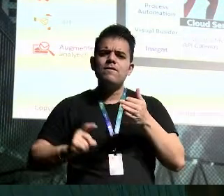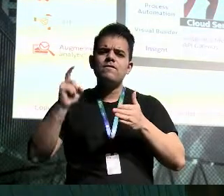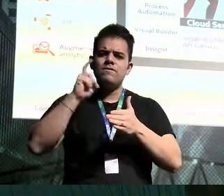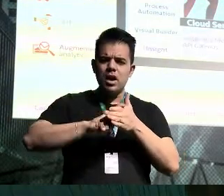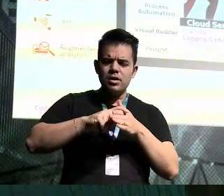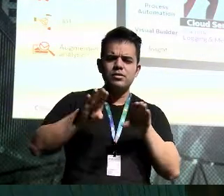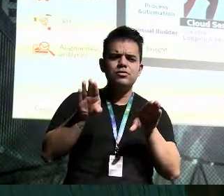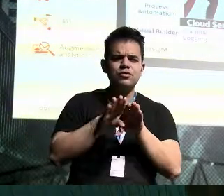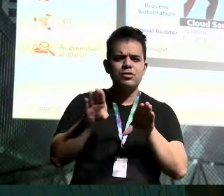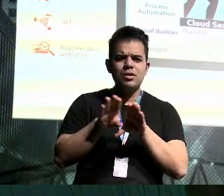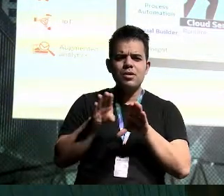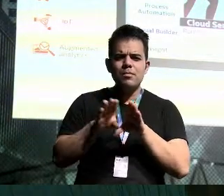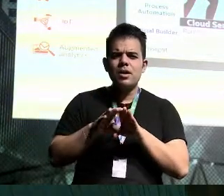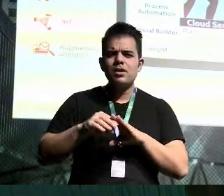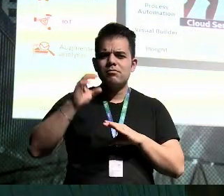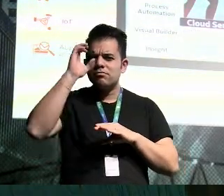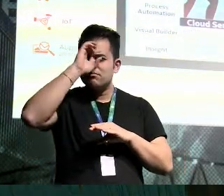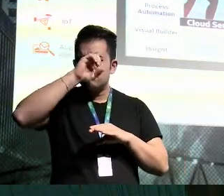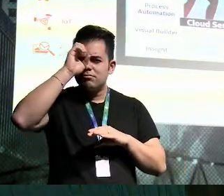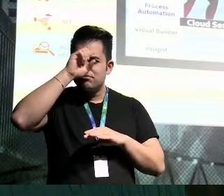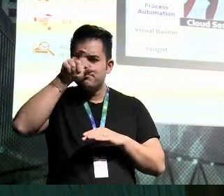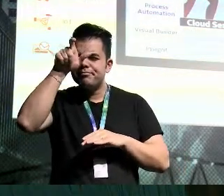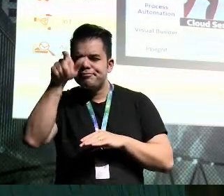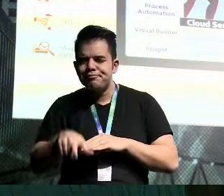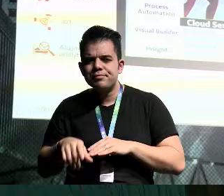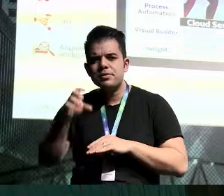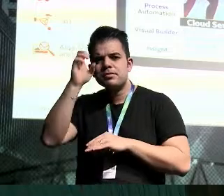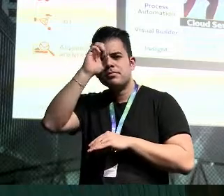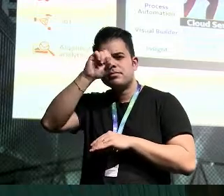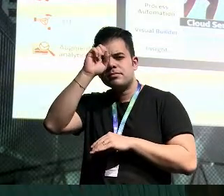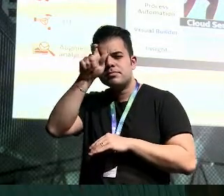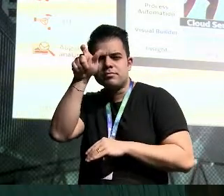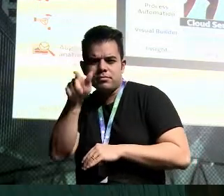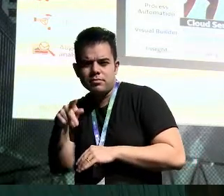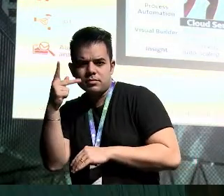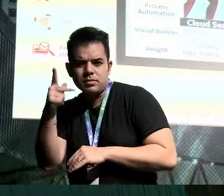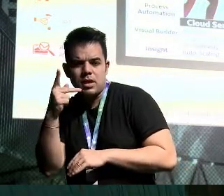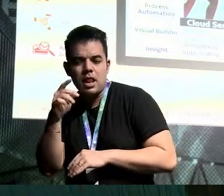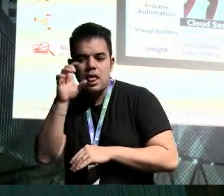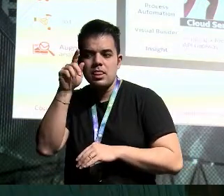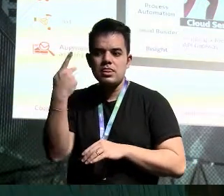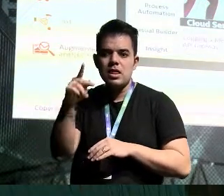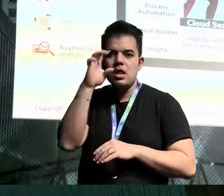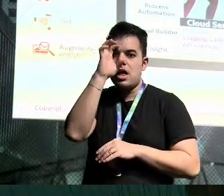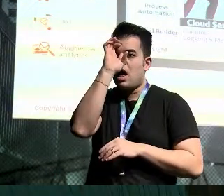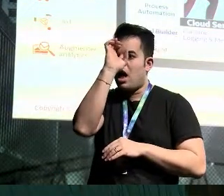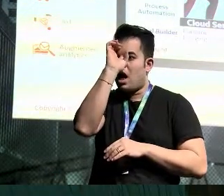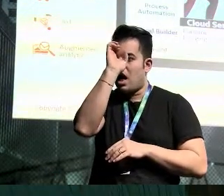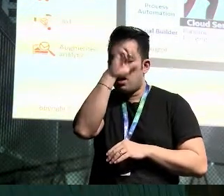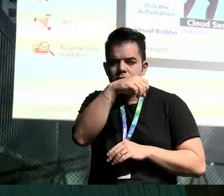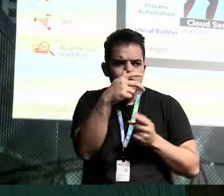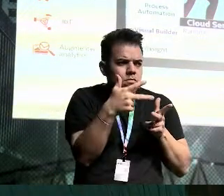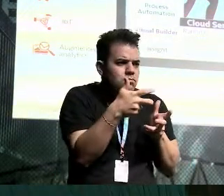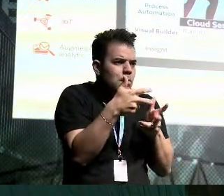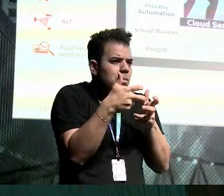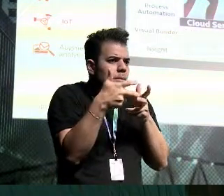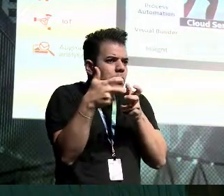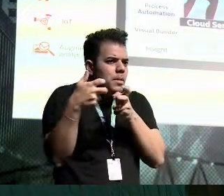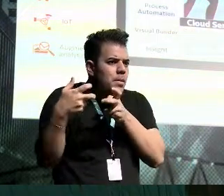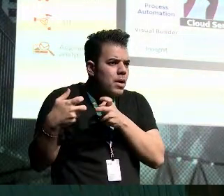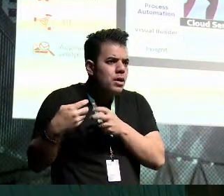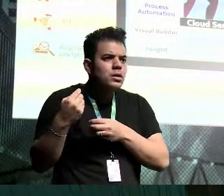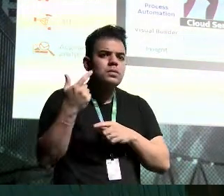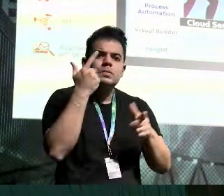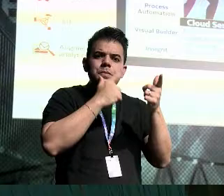machine learning. É interessante falar de machine learning, o machine learning, ele aprende com o que está acontecendo e como é que ele vai